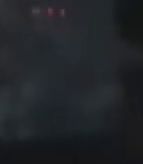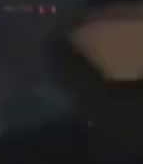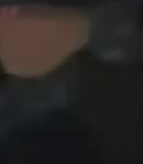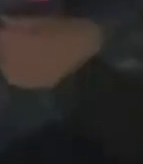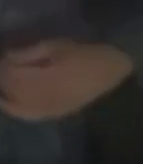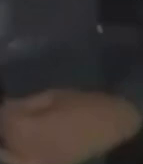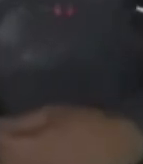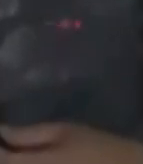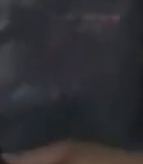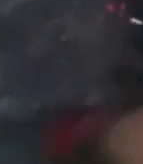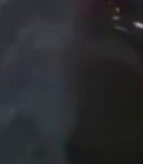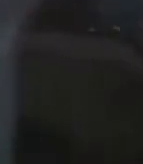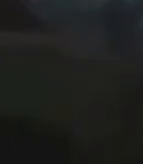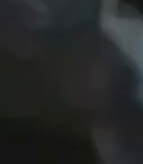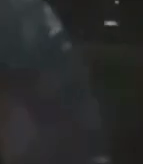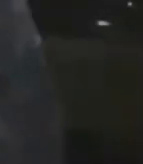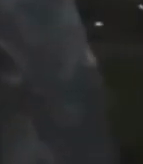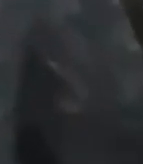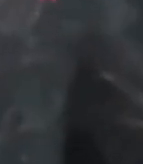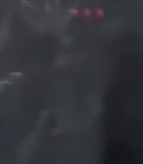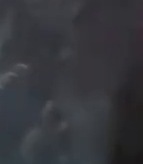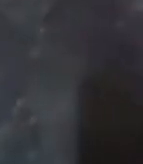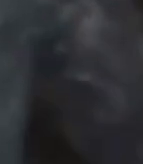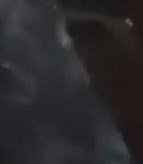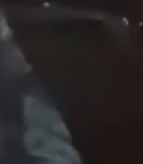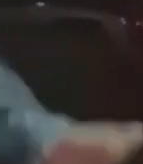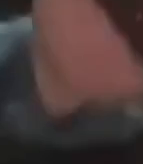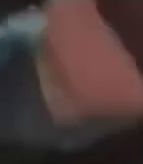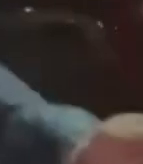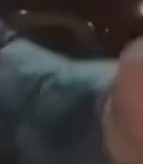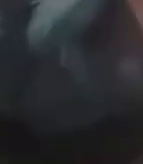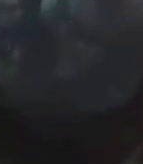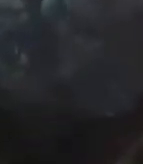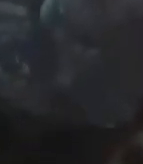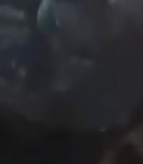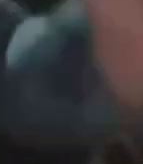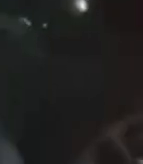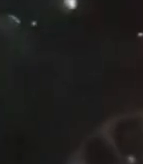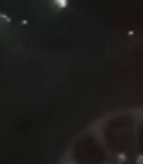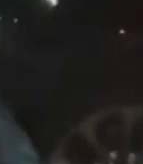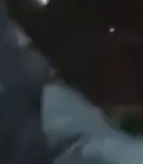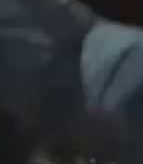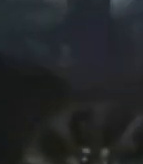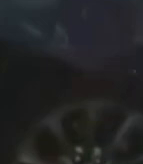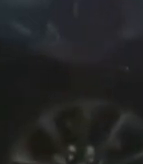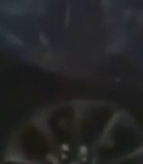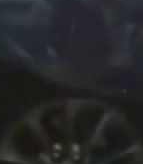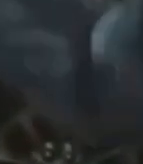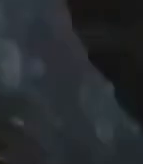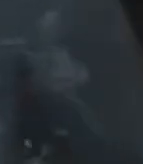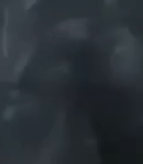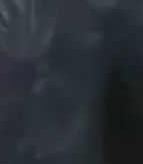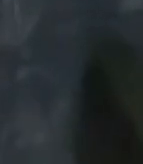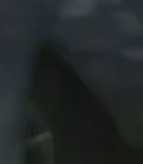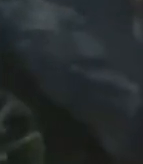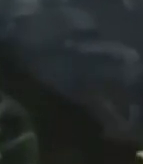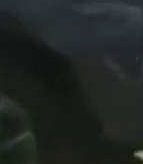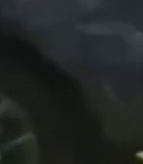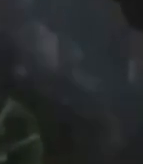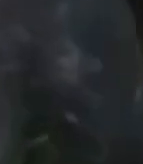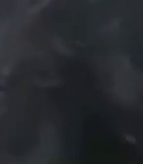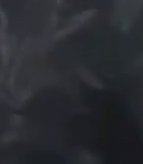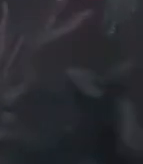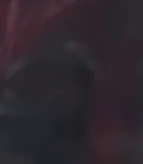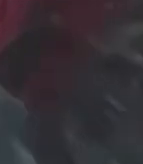Oi, pessoal. Aqui quem fala é o Douglas, prefeito do município de Barra Velha. Nós estamos aqui hoje com a equipe da